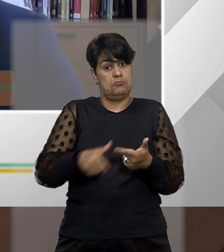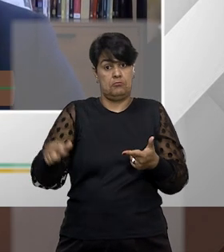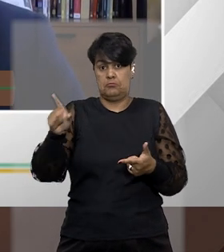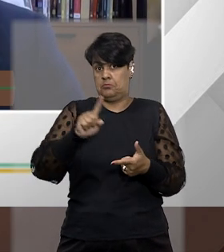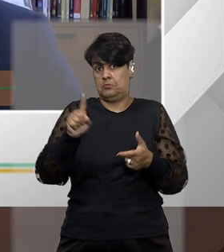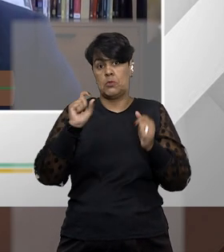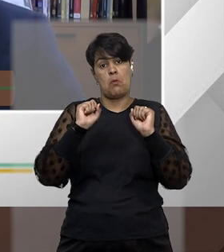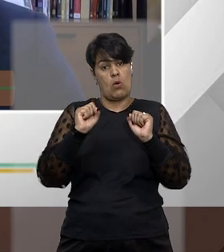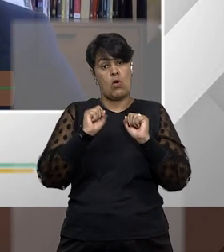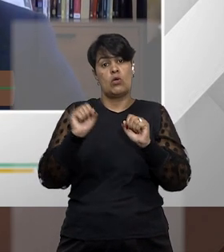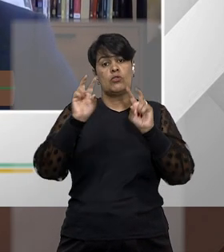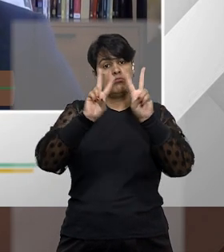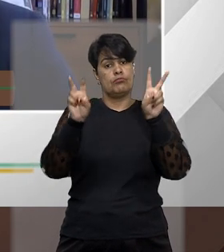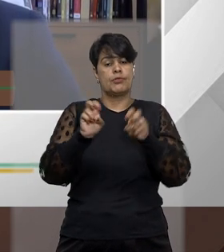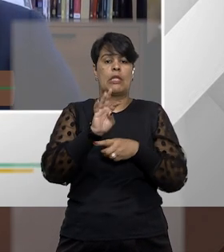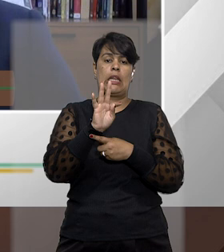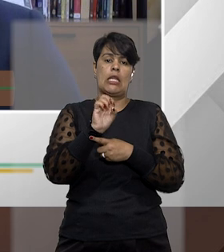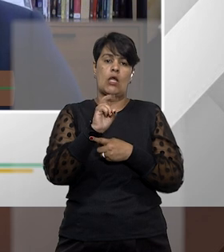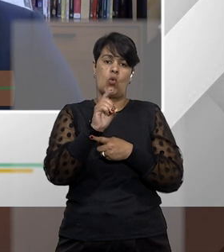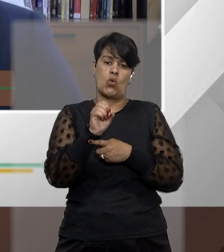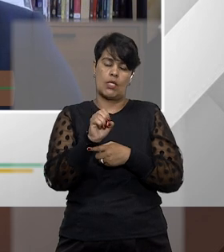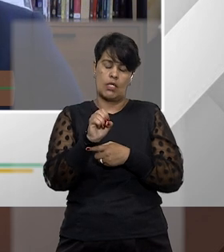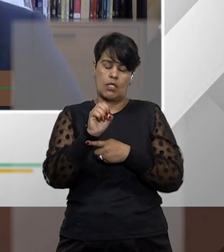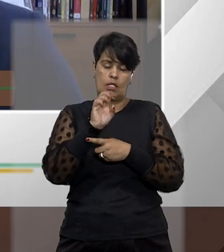defendendo a aplicação da teoria da encampação.